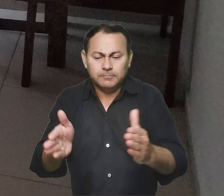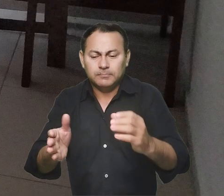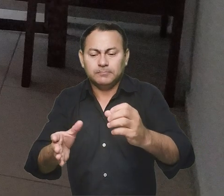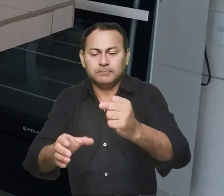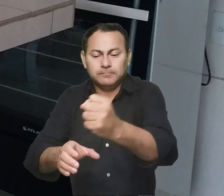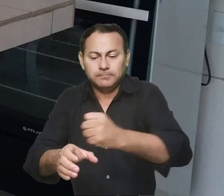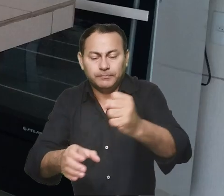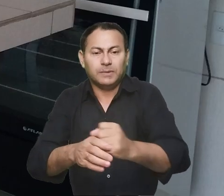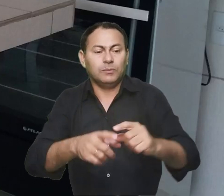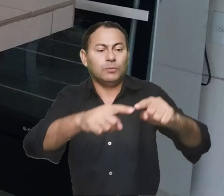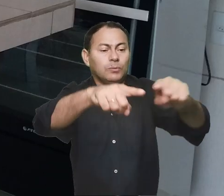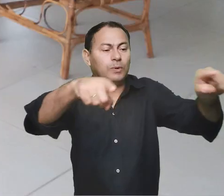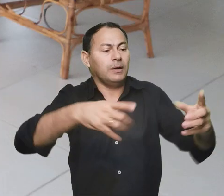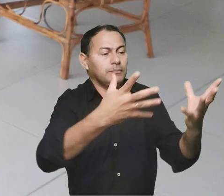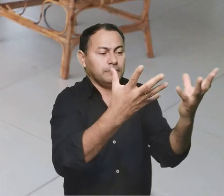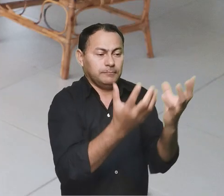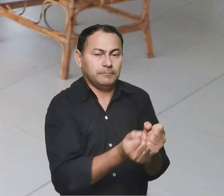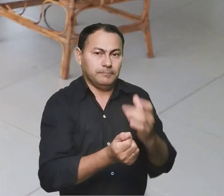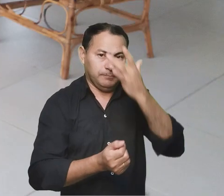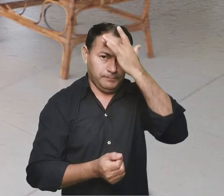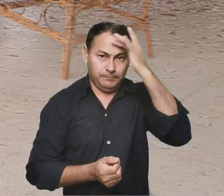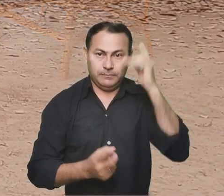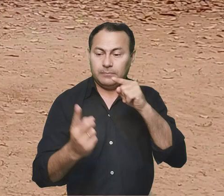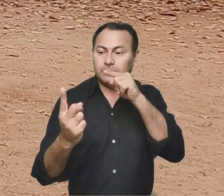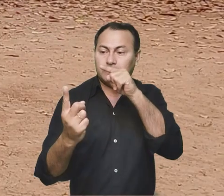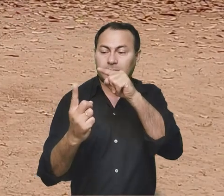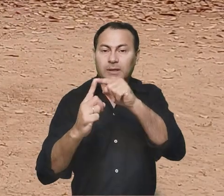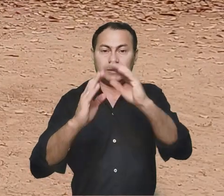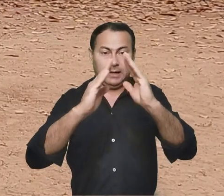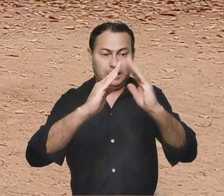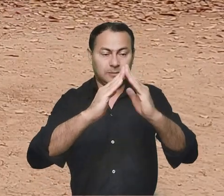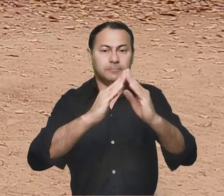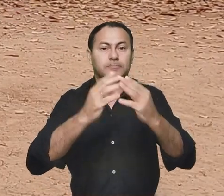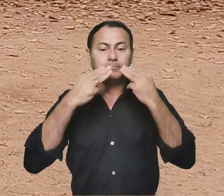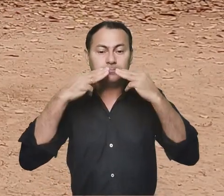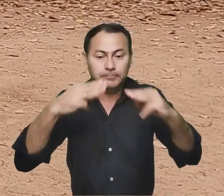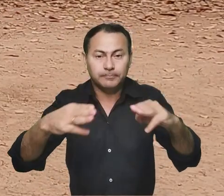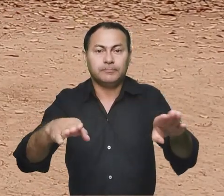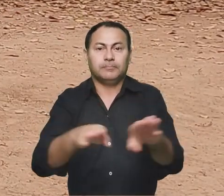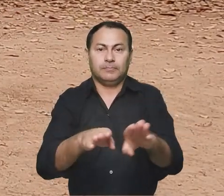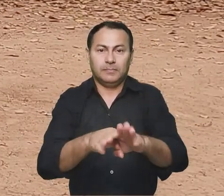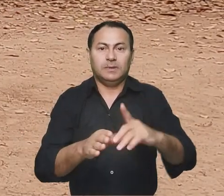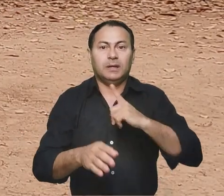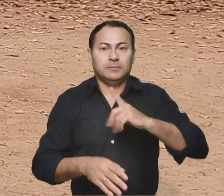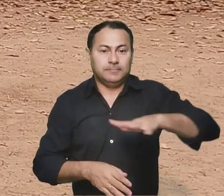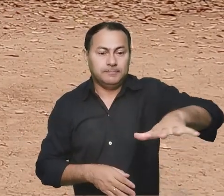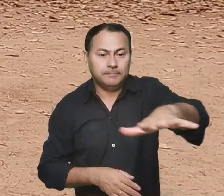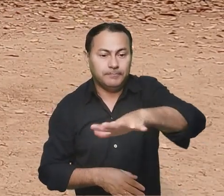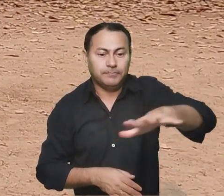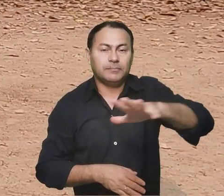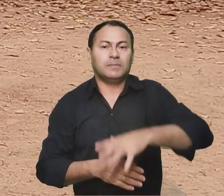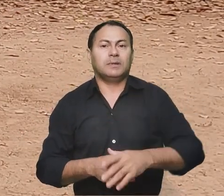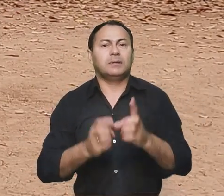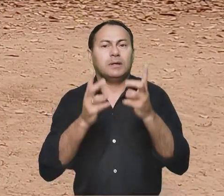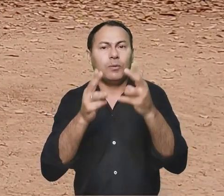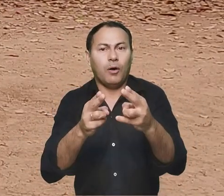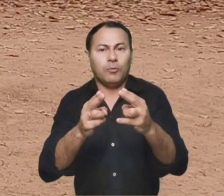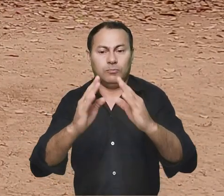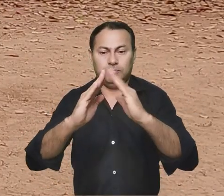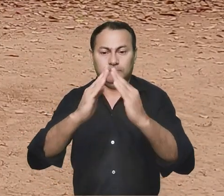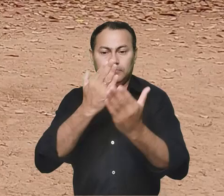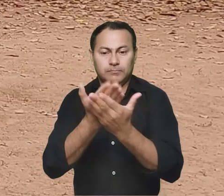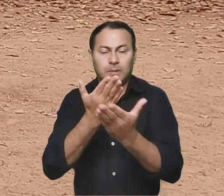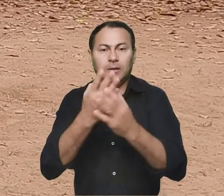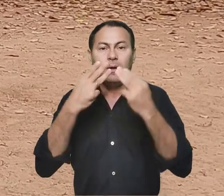uma pequena cozinha e uma recepção. O objetivo dessa casa foi que a missão também tivesse um espaço para ser como